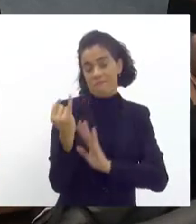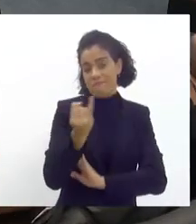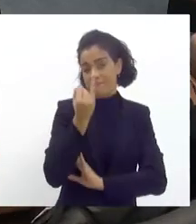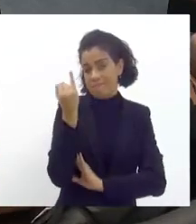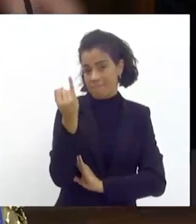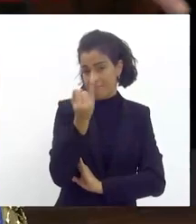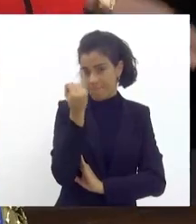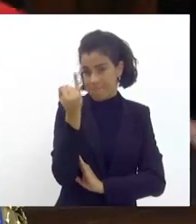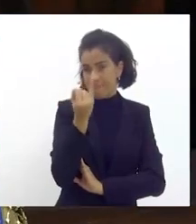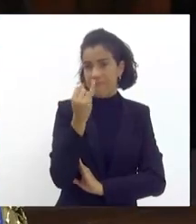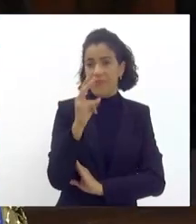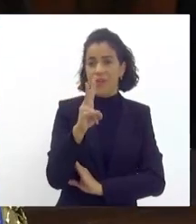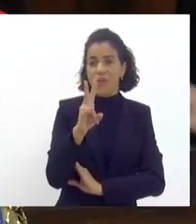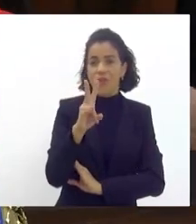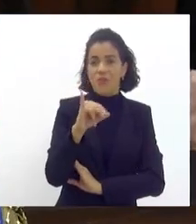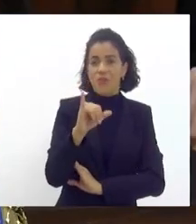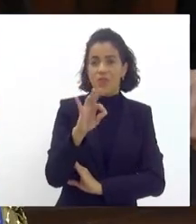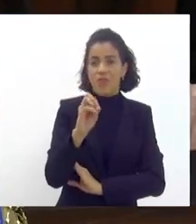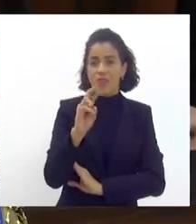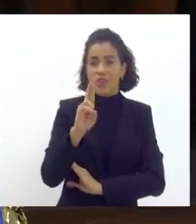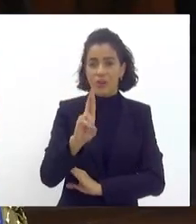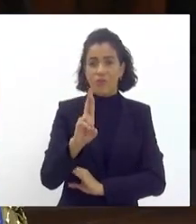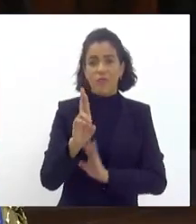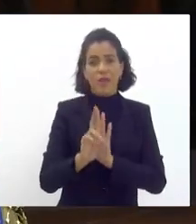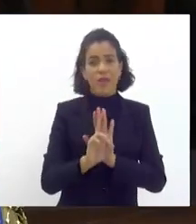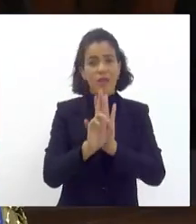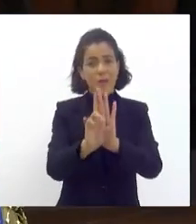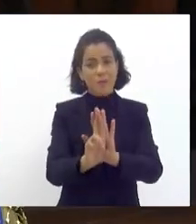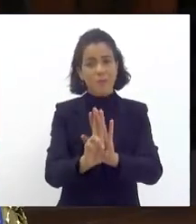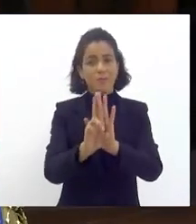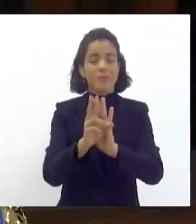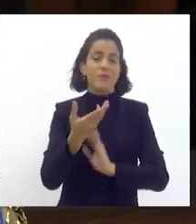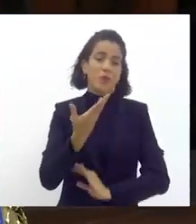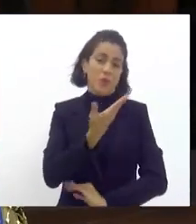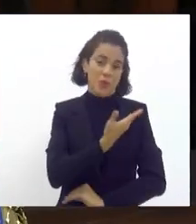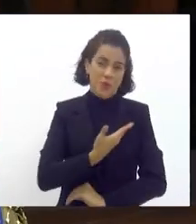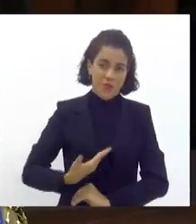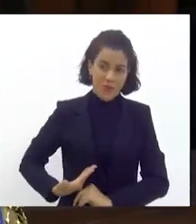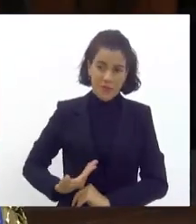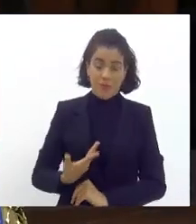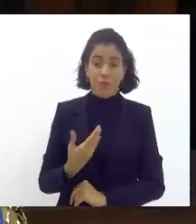hoje Vitor Júnior nossa secretária representando o nosso governador o Rio de Janeiro